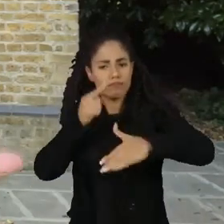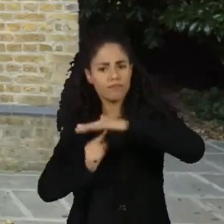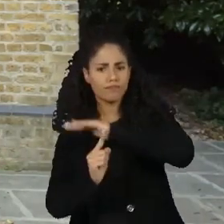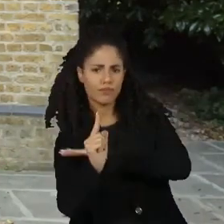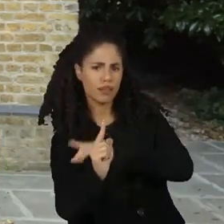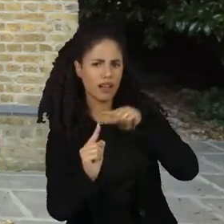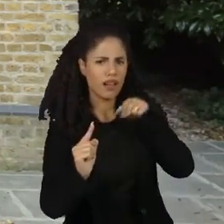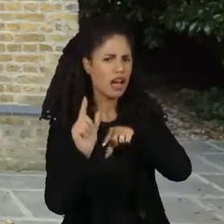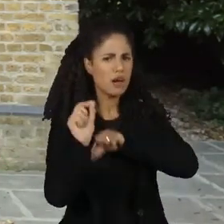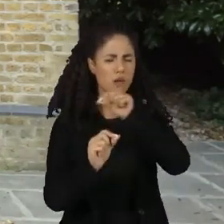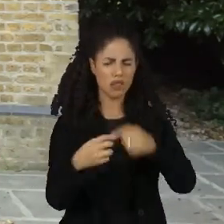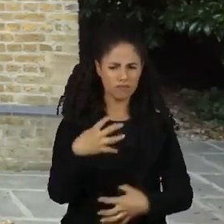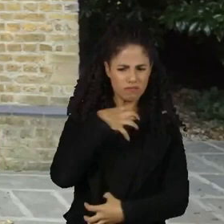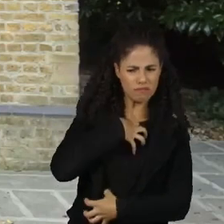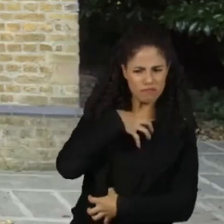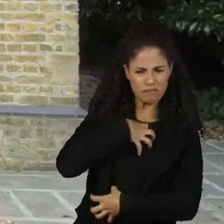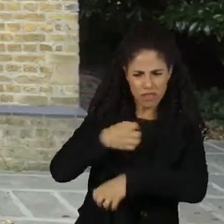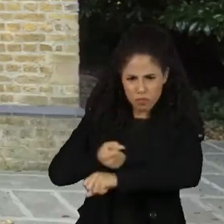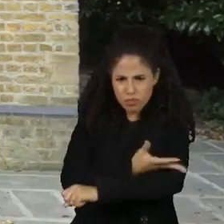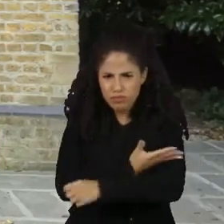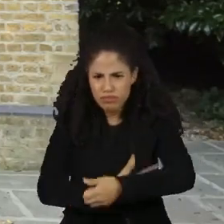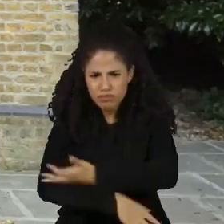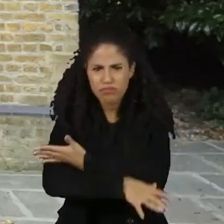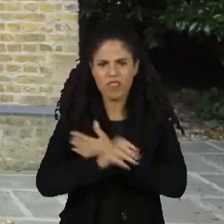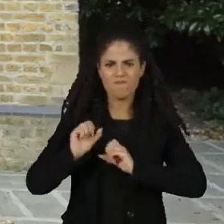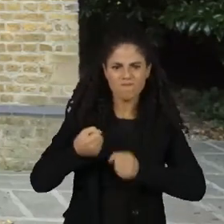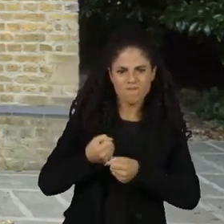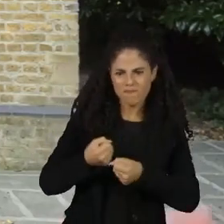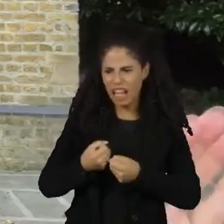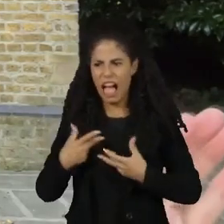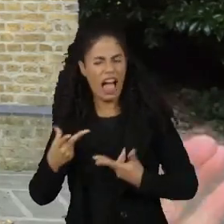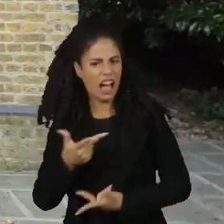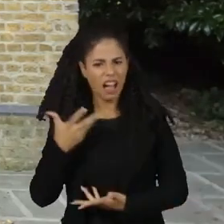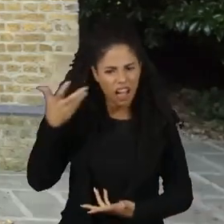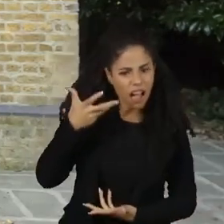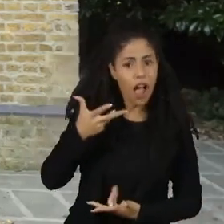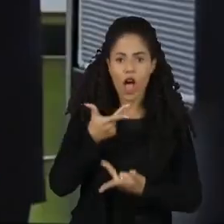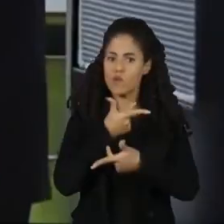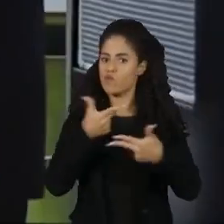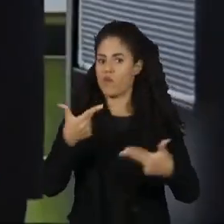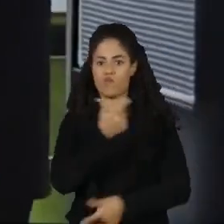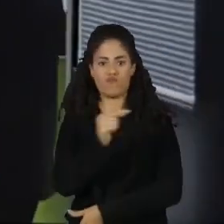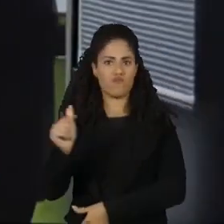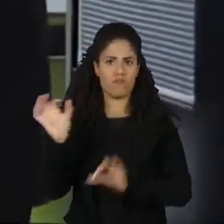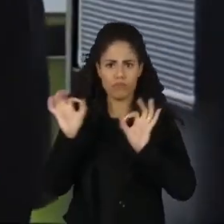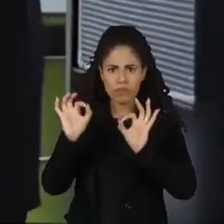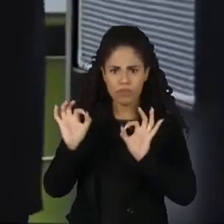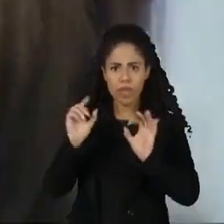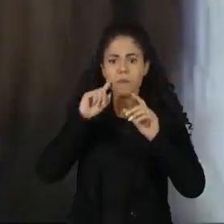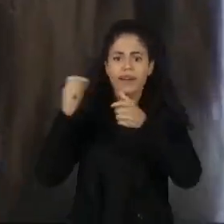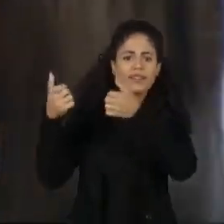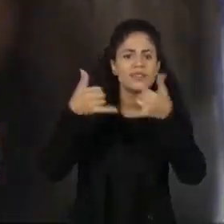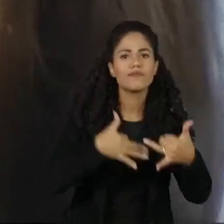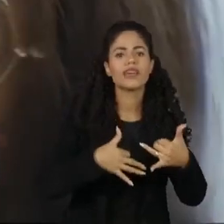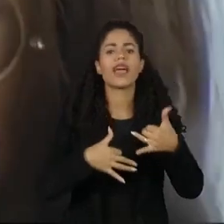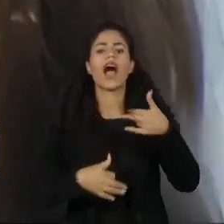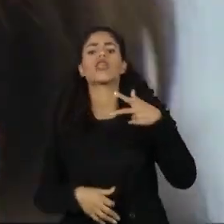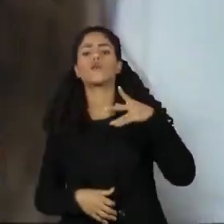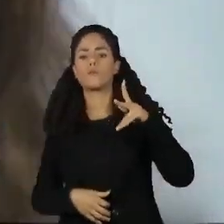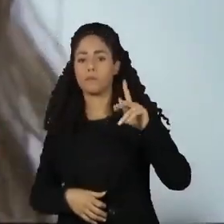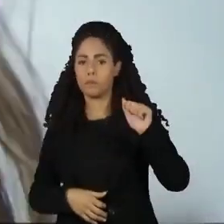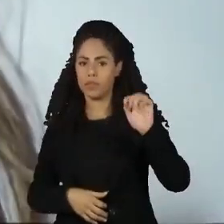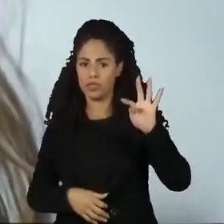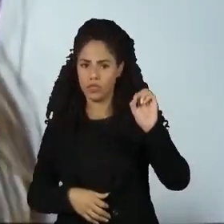tem a energia sempre intensa dos pastores mortais e de carne e osso. Já falando dos Beatles, que nos anos